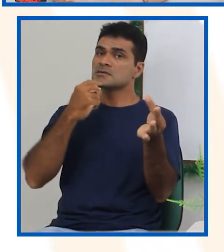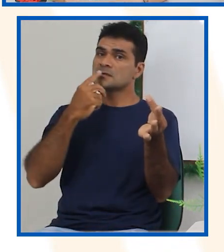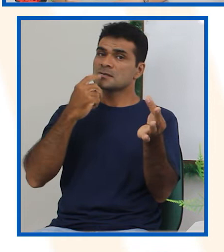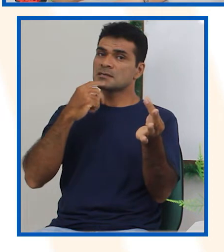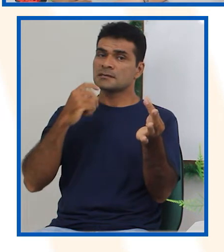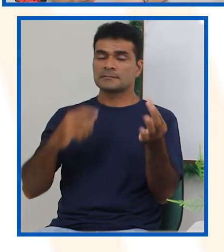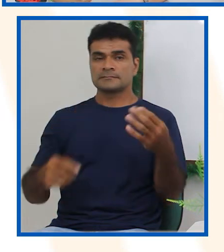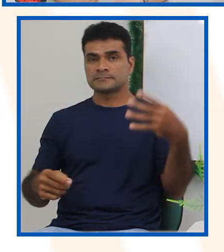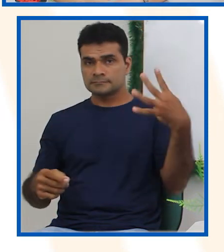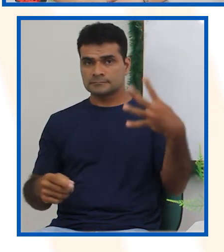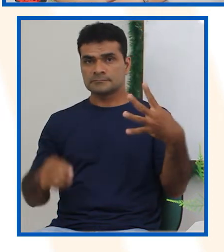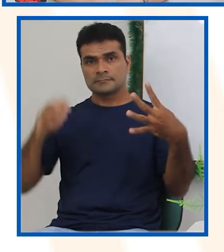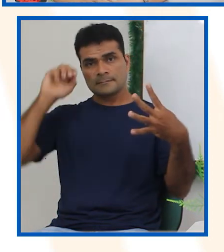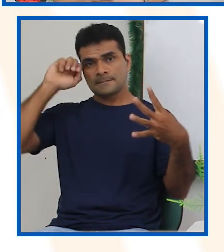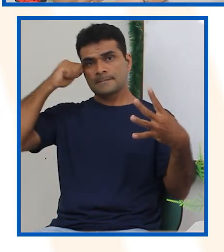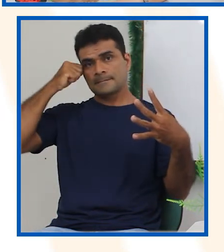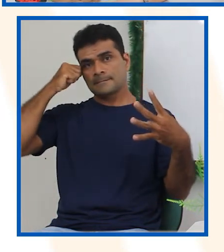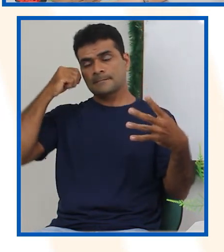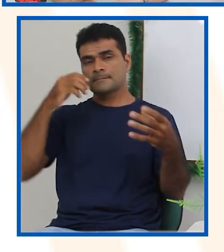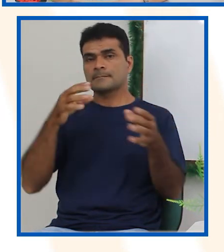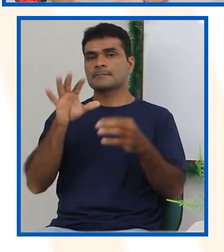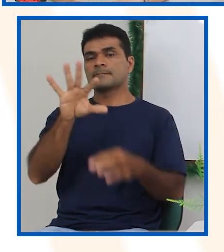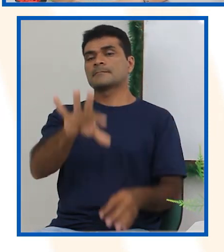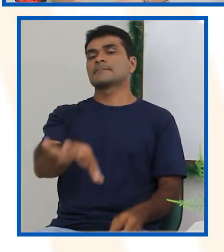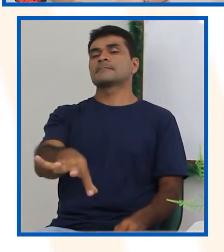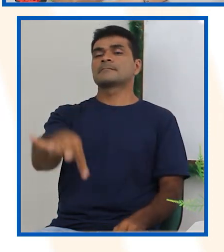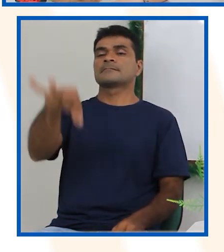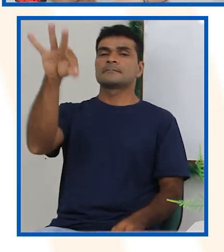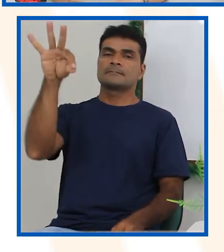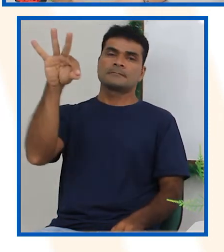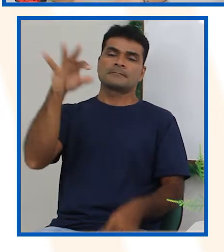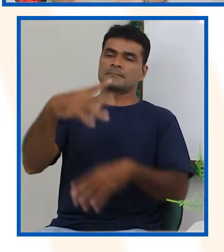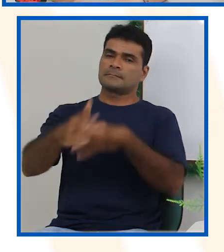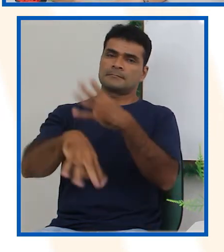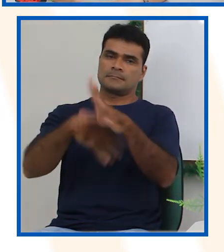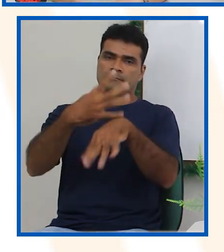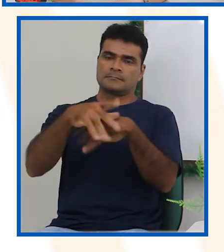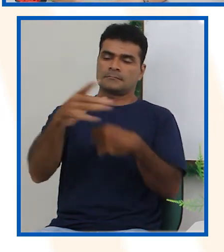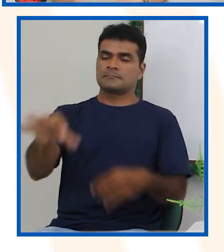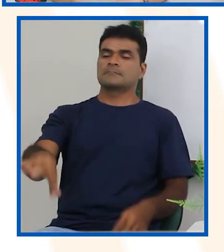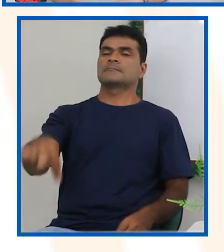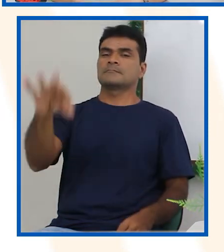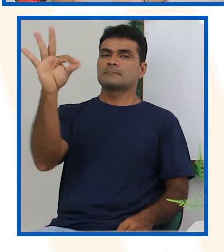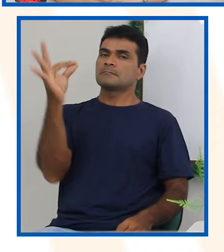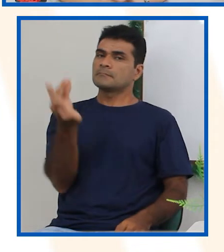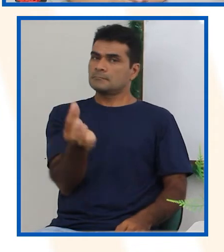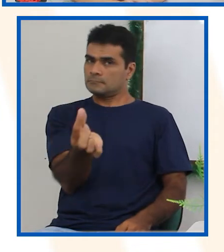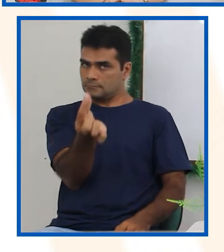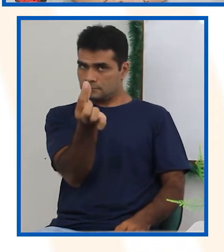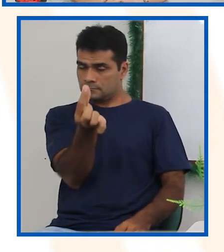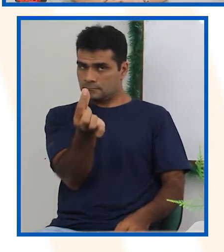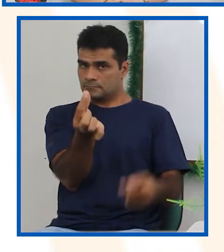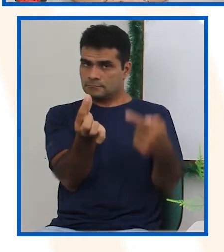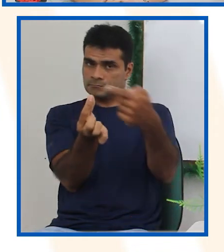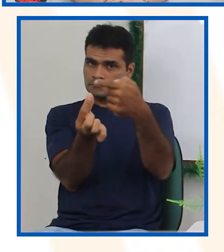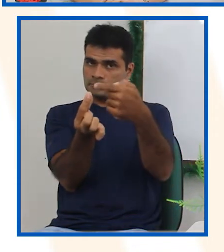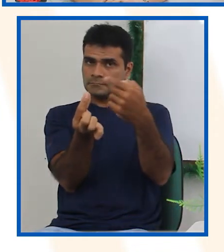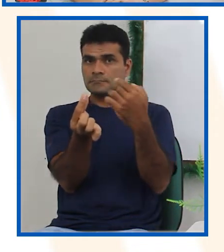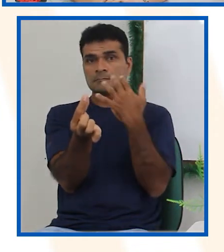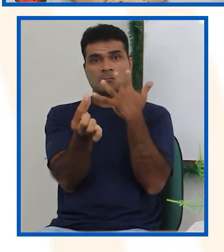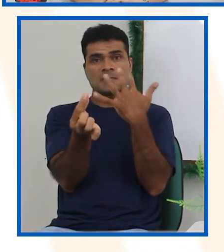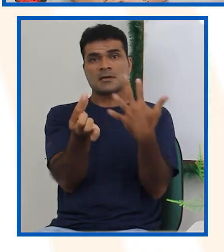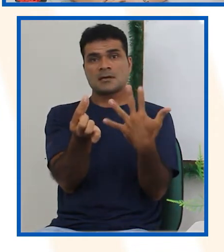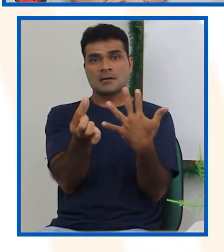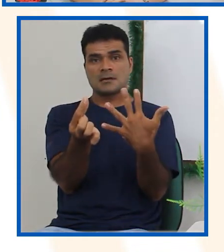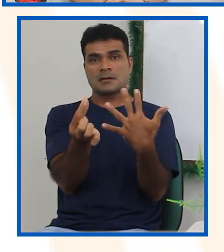provável que o Miguel e sua amiga tirem que carta? De que cor? O